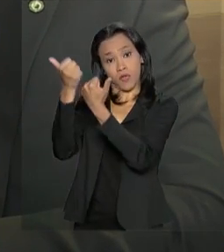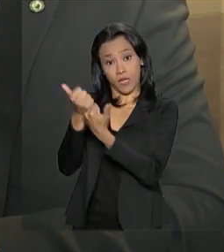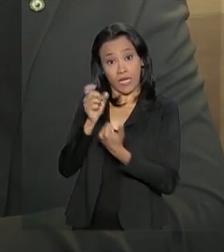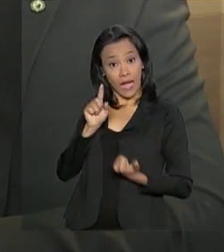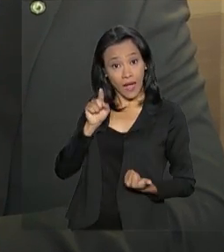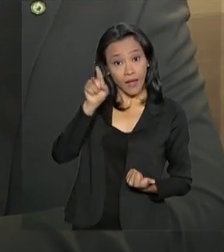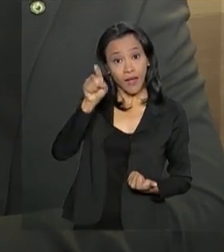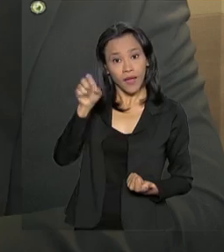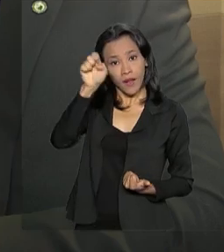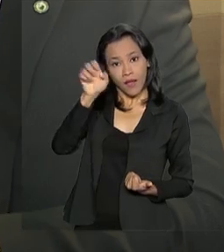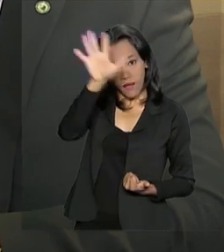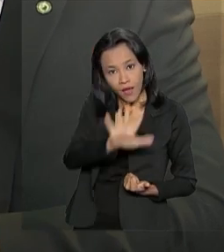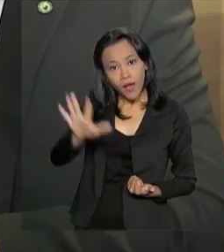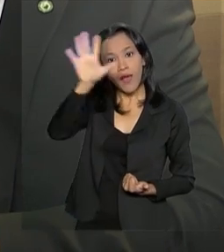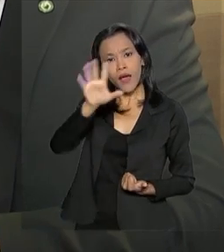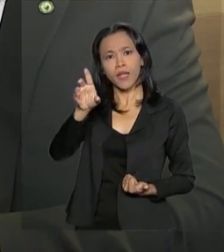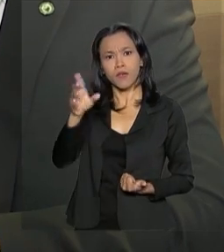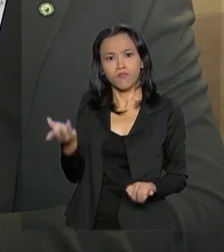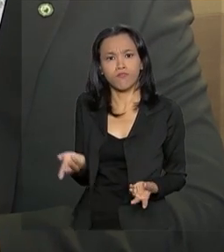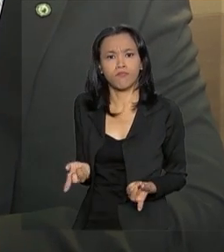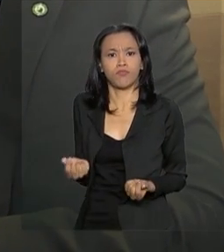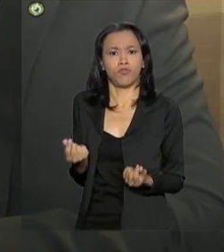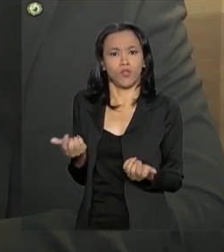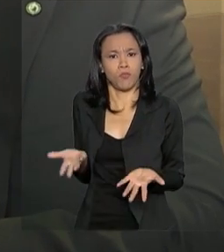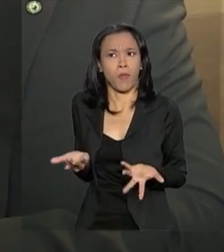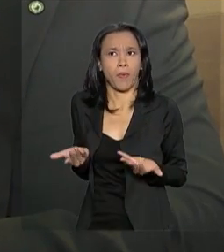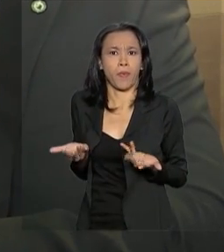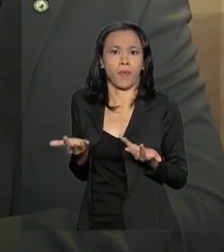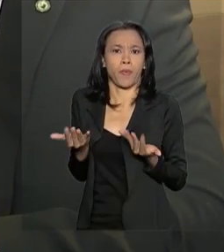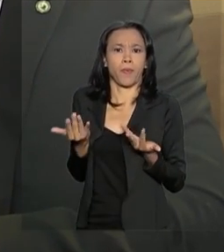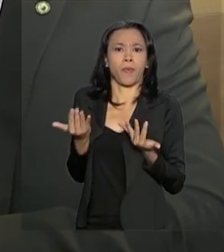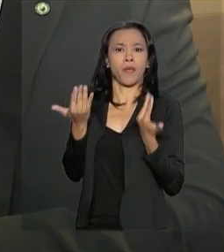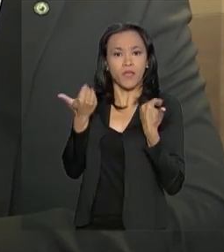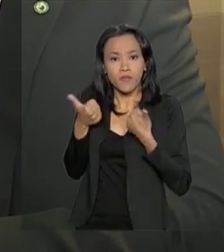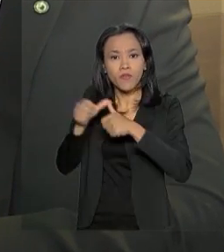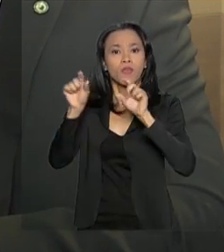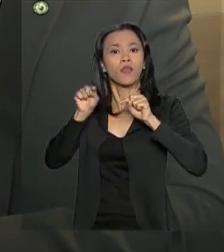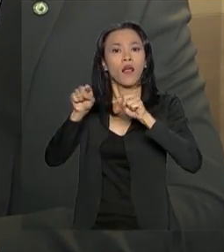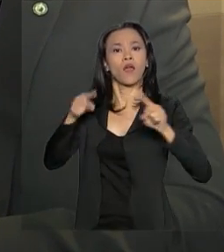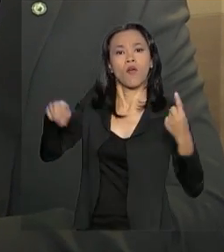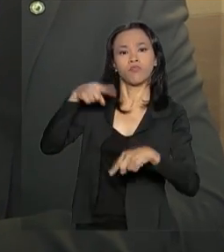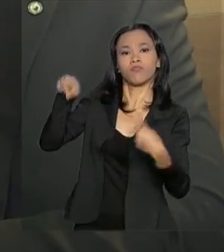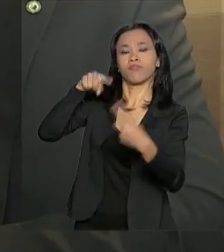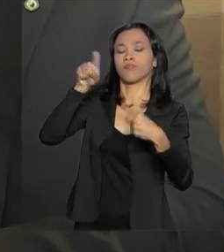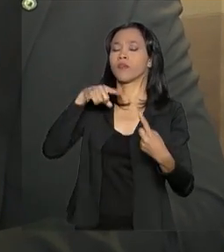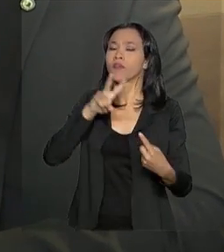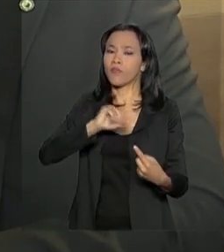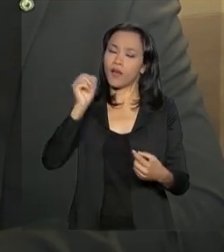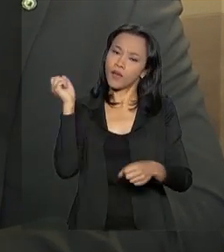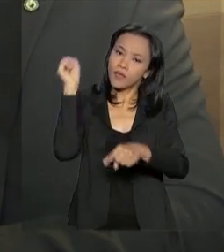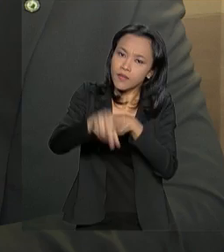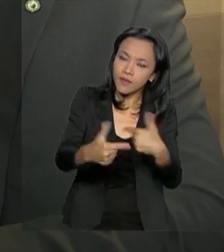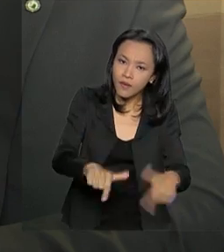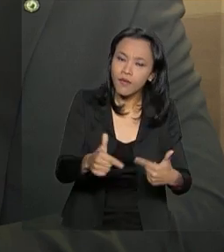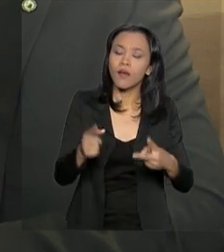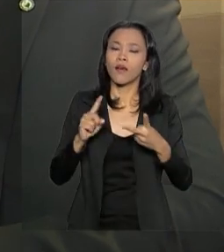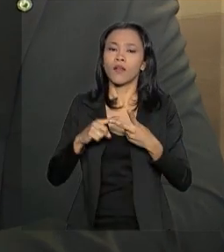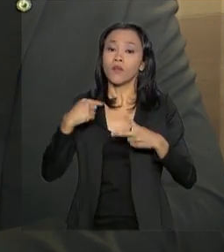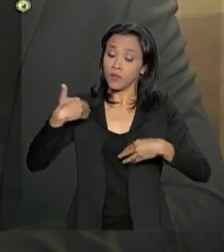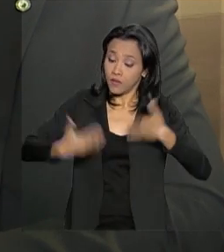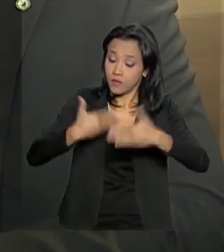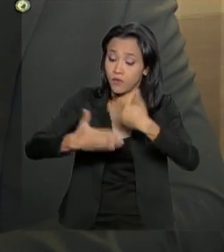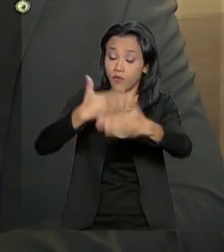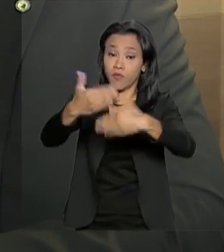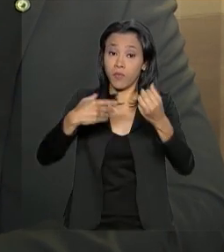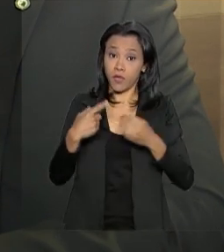aquela região gere riqueza e aquela riqueza permaneça na região. Isso que vai trazer renda, vai trazer emprego e vai trazer o desenvolvimento